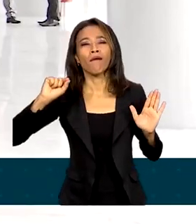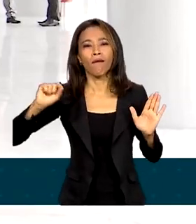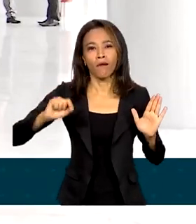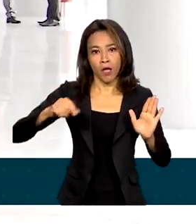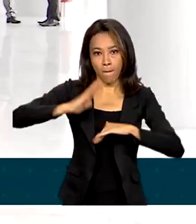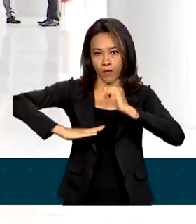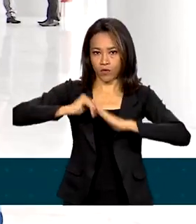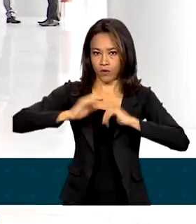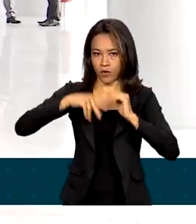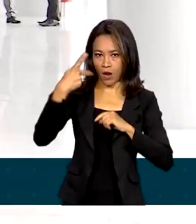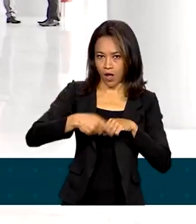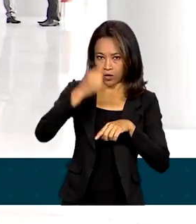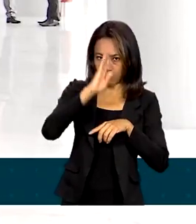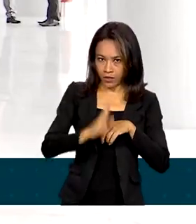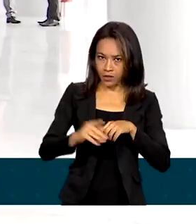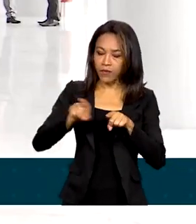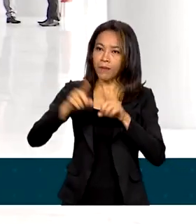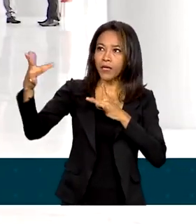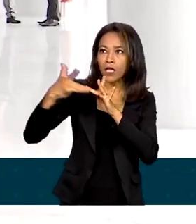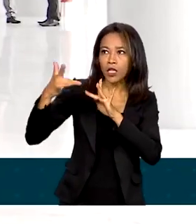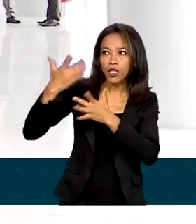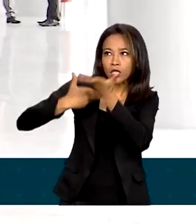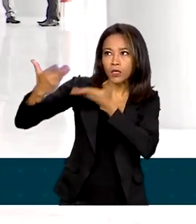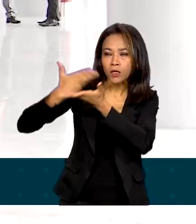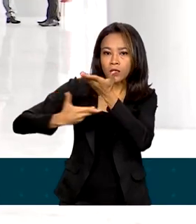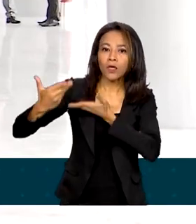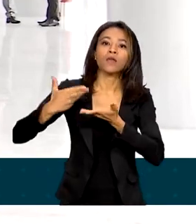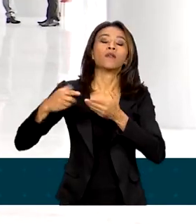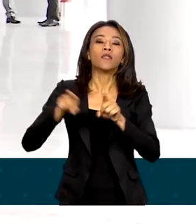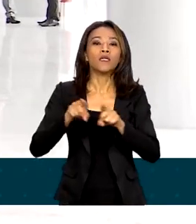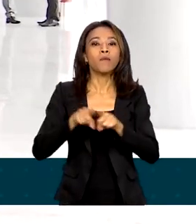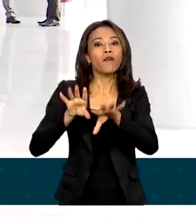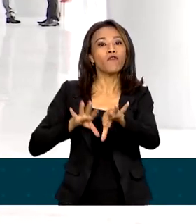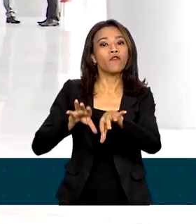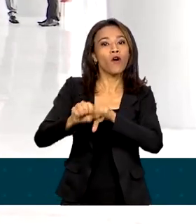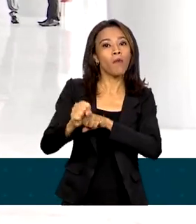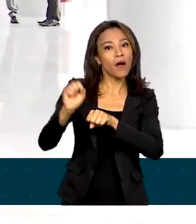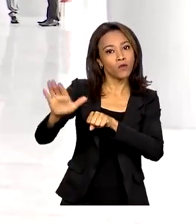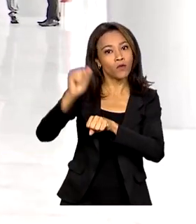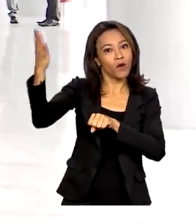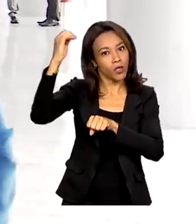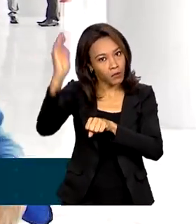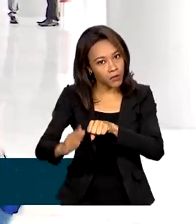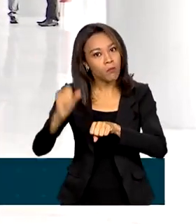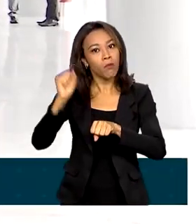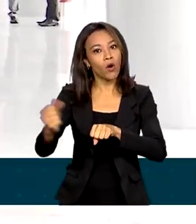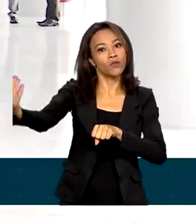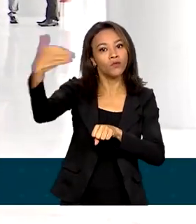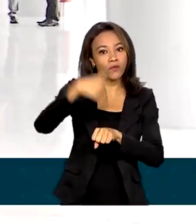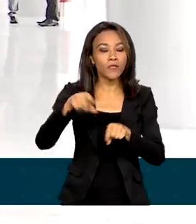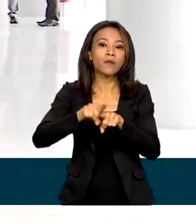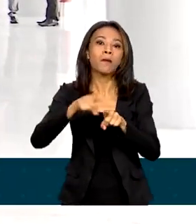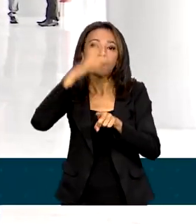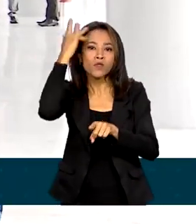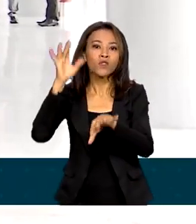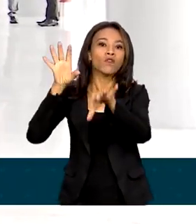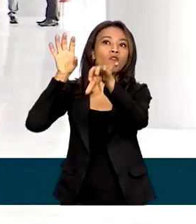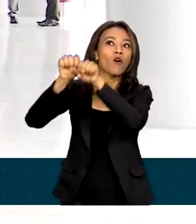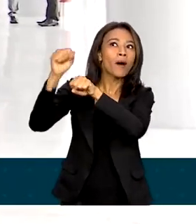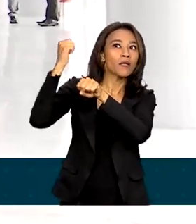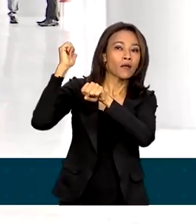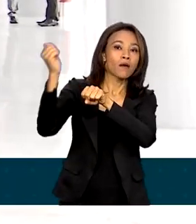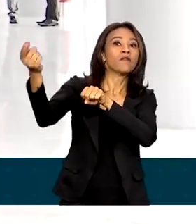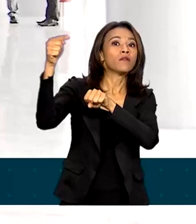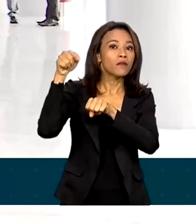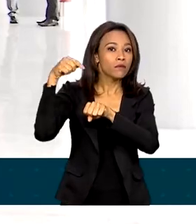brasileiros e intercambistas. Brasileiros formados no exterior ou estrangeiros, que vão continuar atuando com o